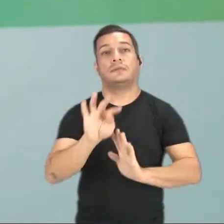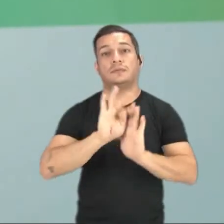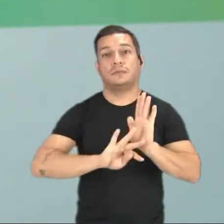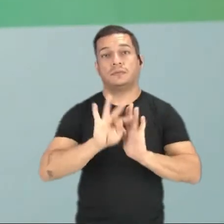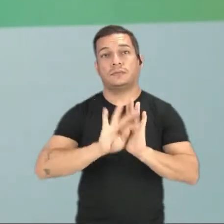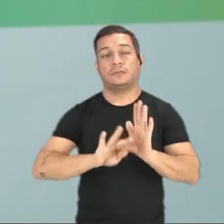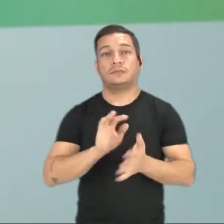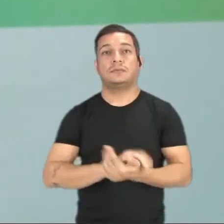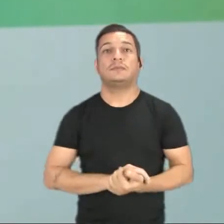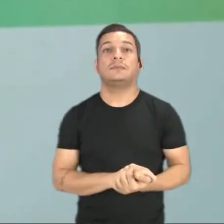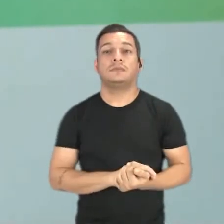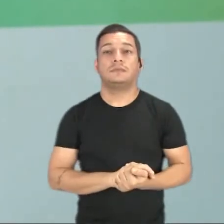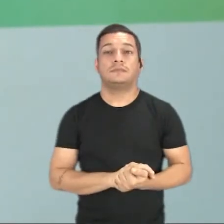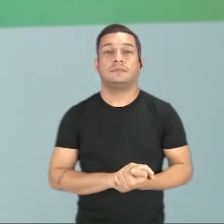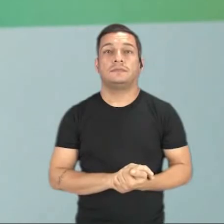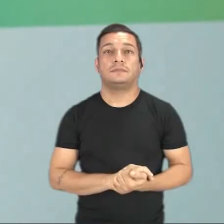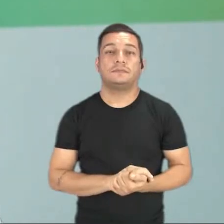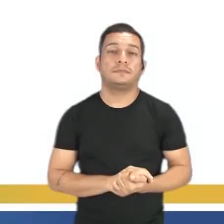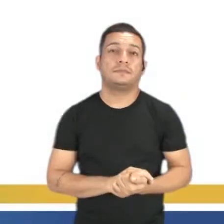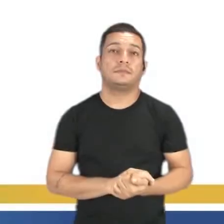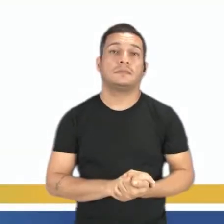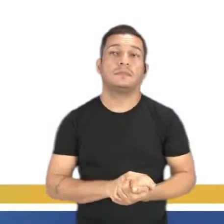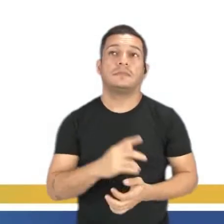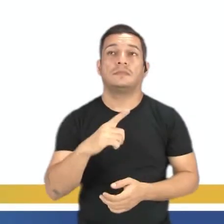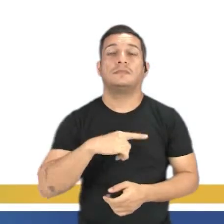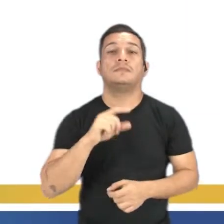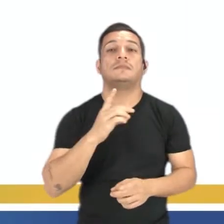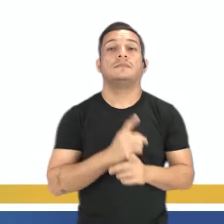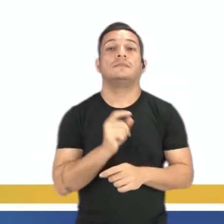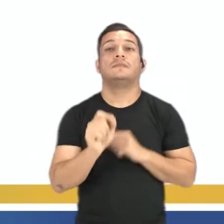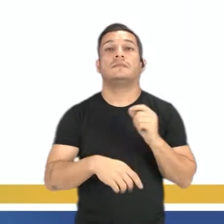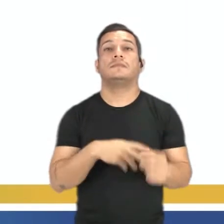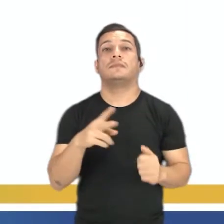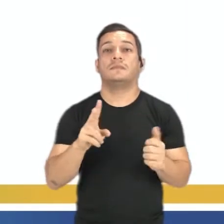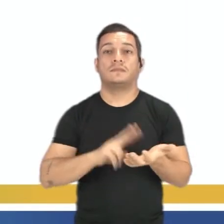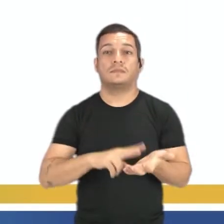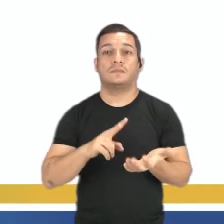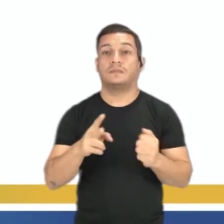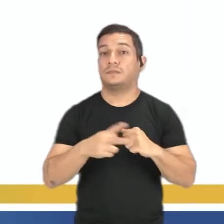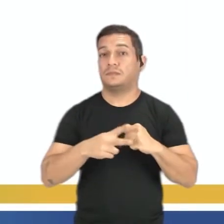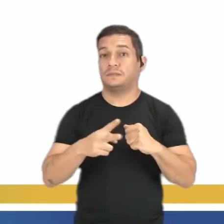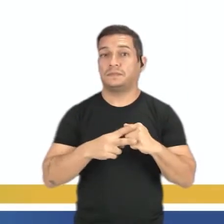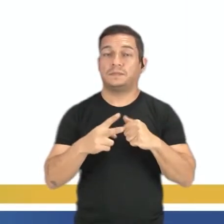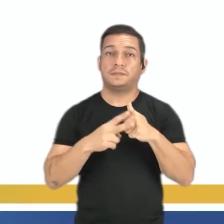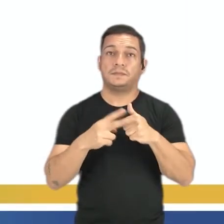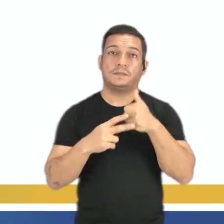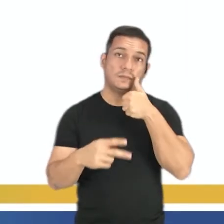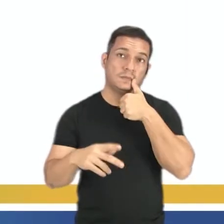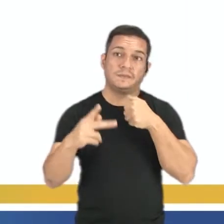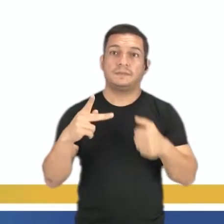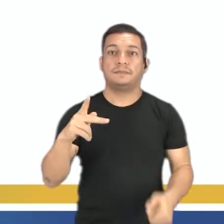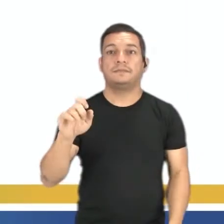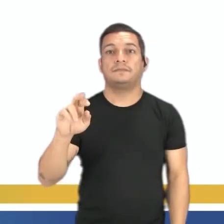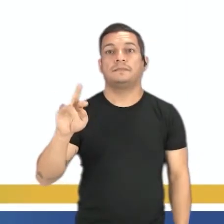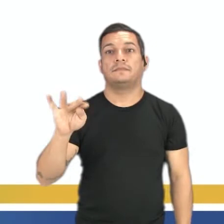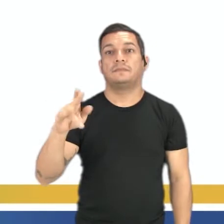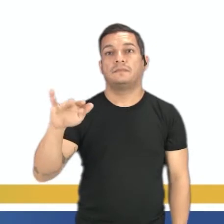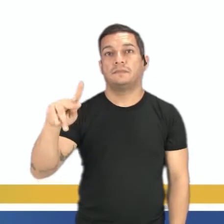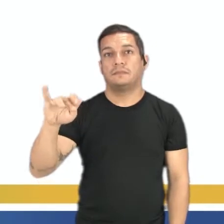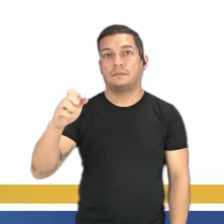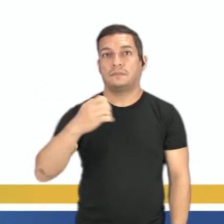texto. Olha só, no corpo do texto, você encontra os verbos, né, as formas verbais. Participe,